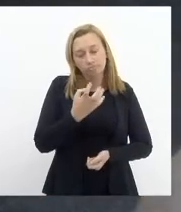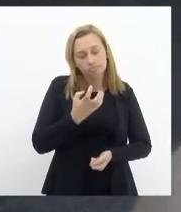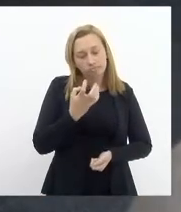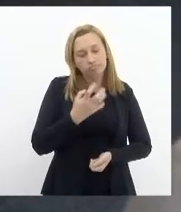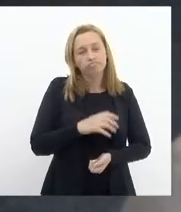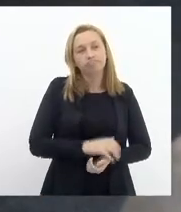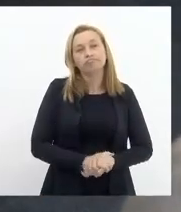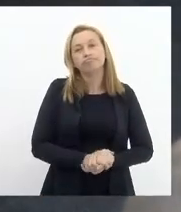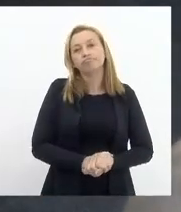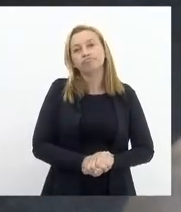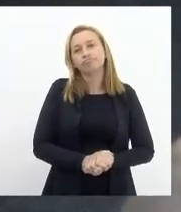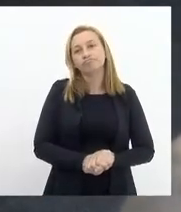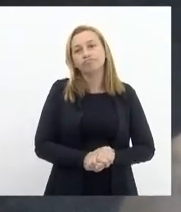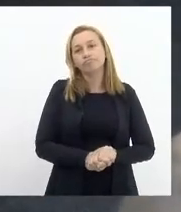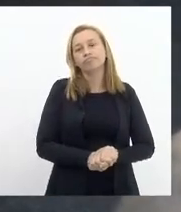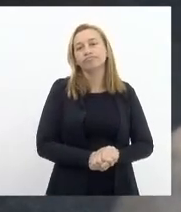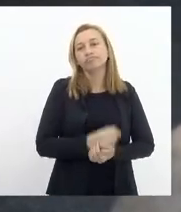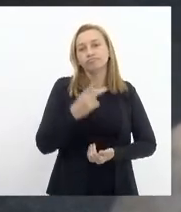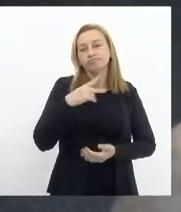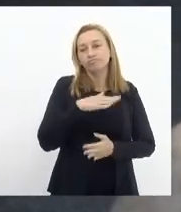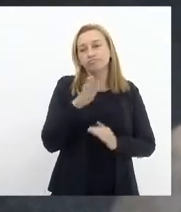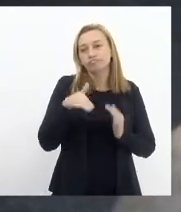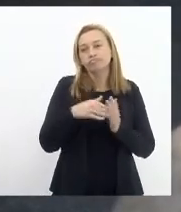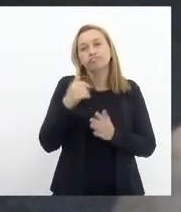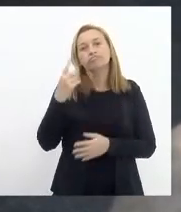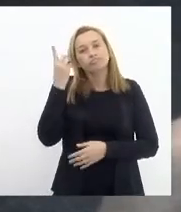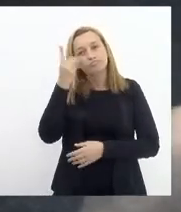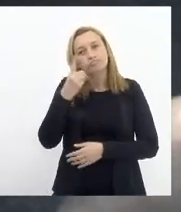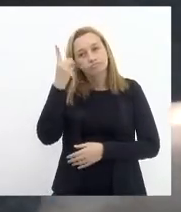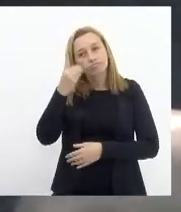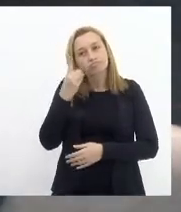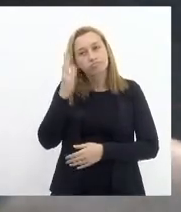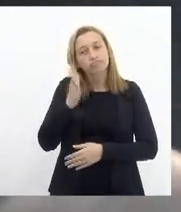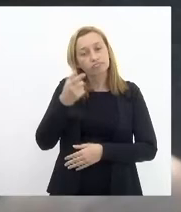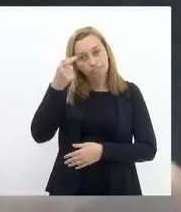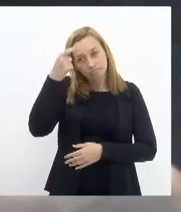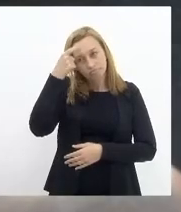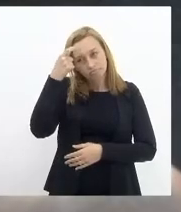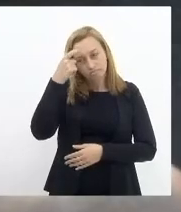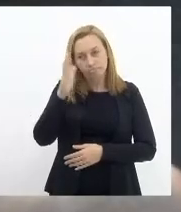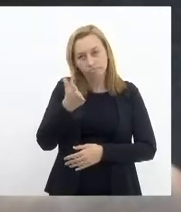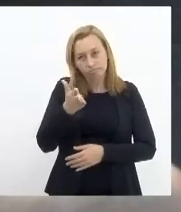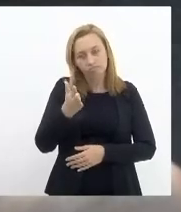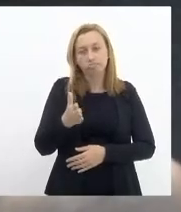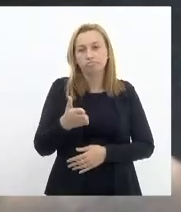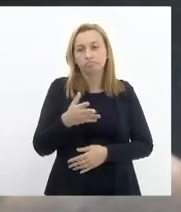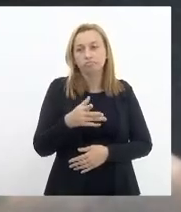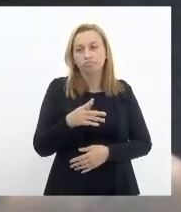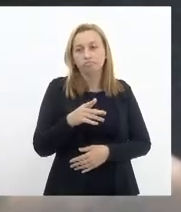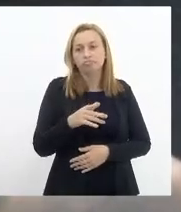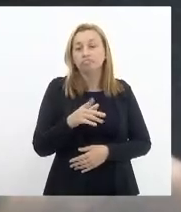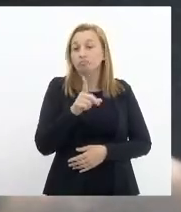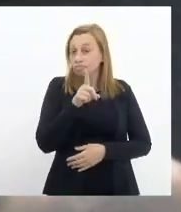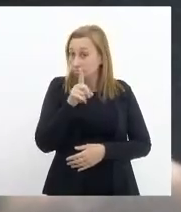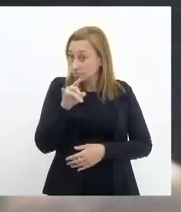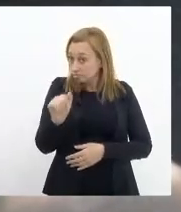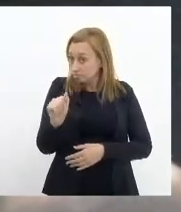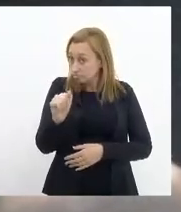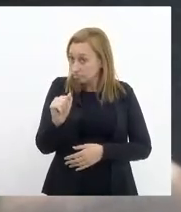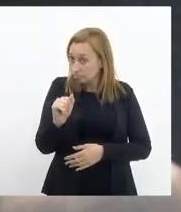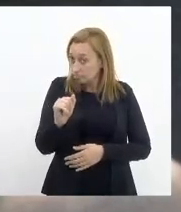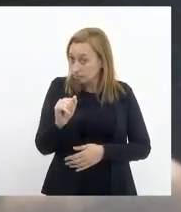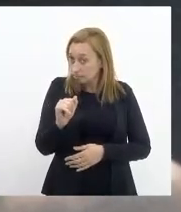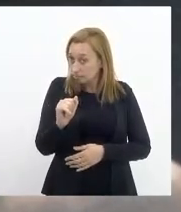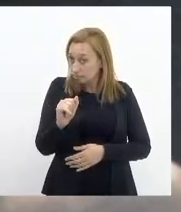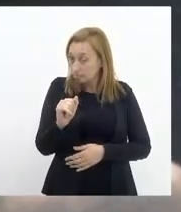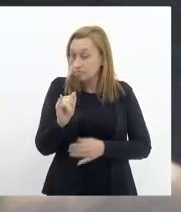todas as deputadas então de sobreaviso porque a data vai ser